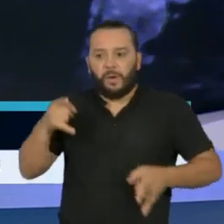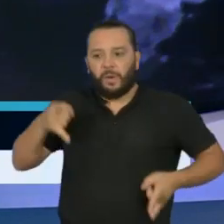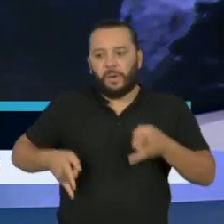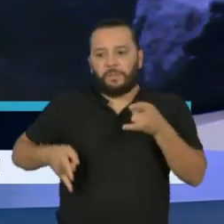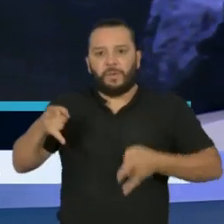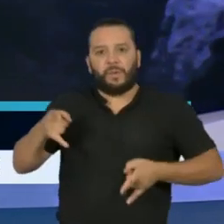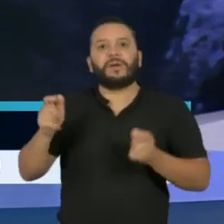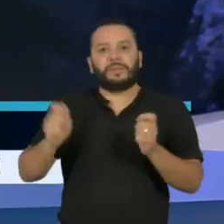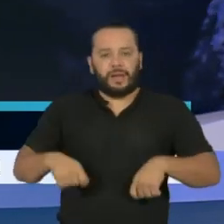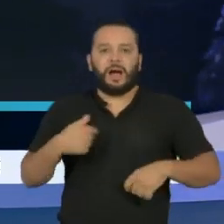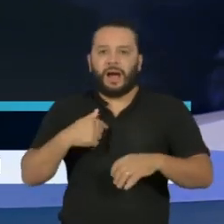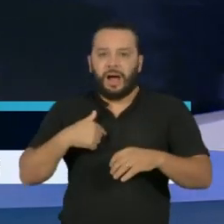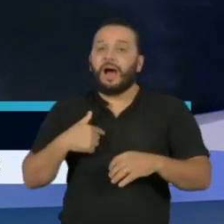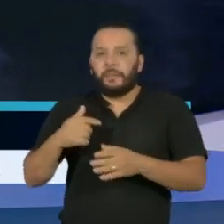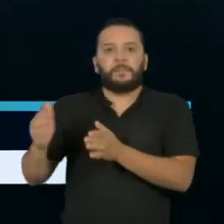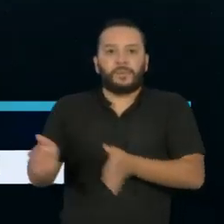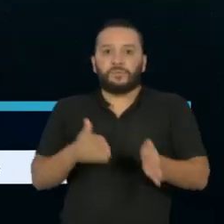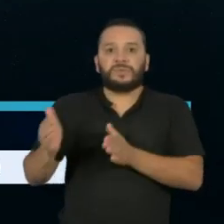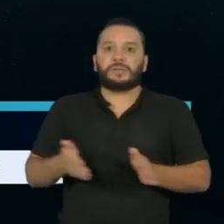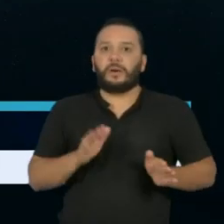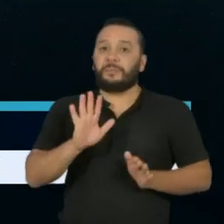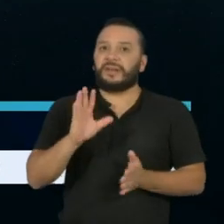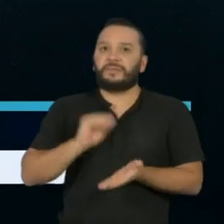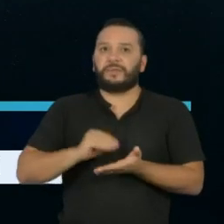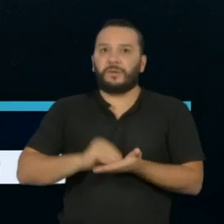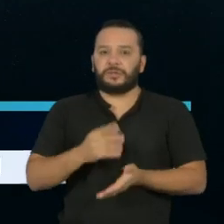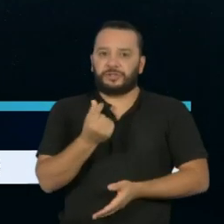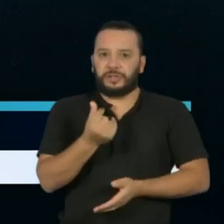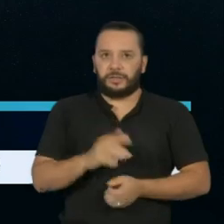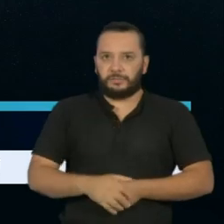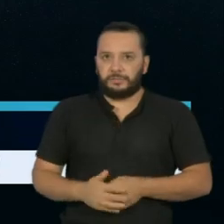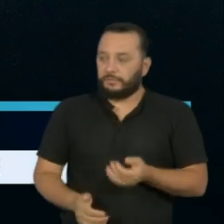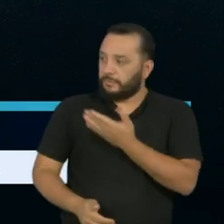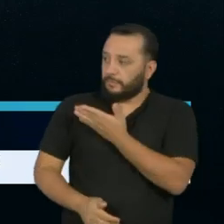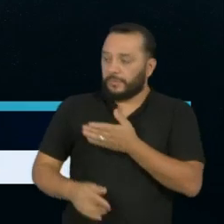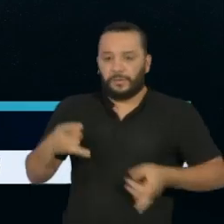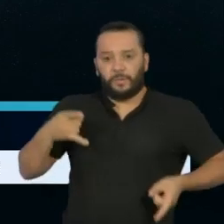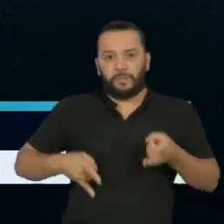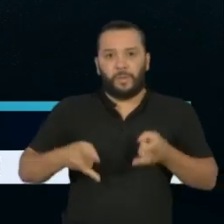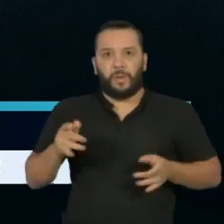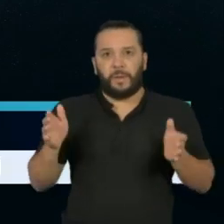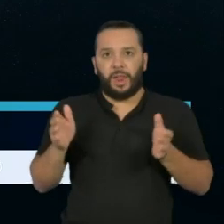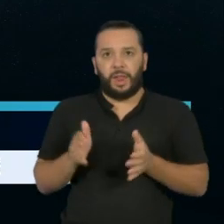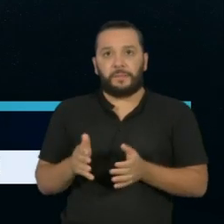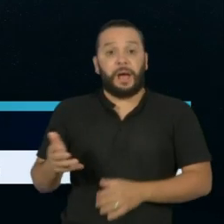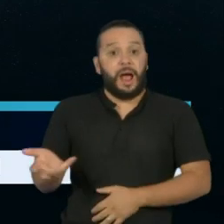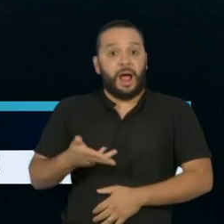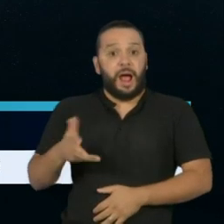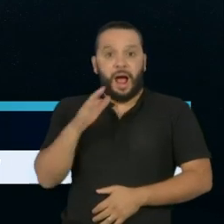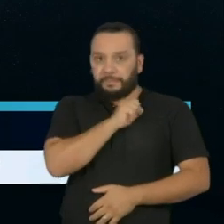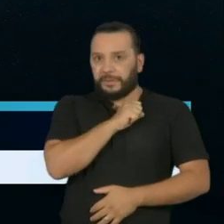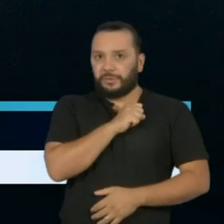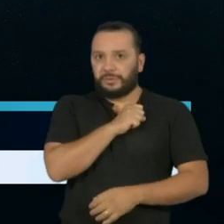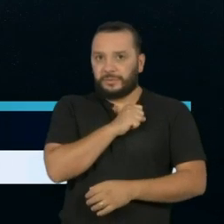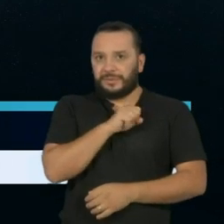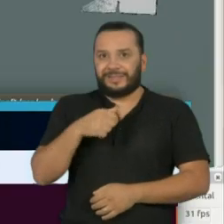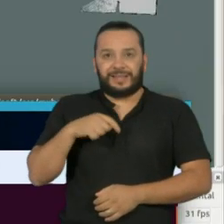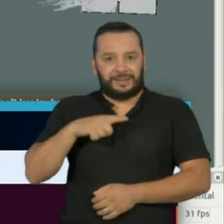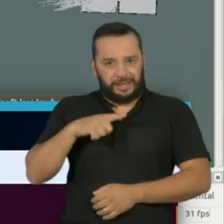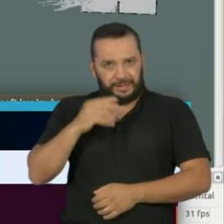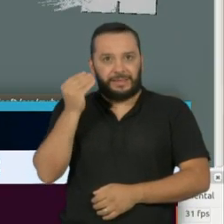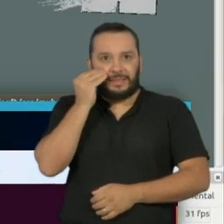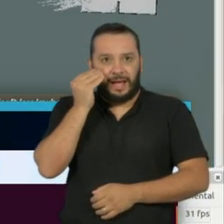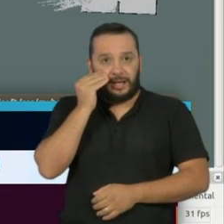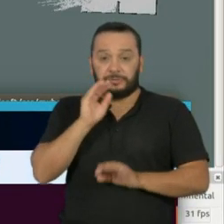linha de produção. Mas falta dinheiro. O robô é pequeno e ágil. Ainda está na fase de testes,